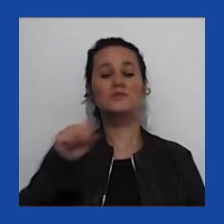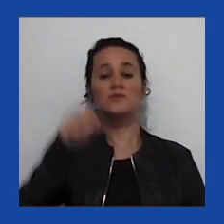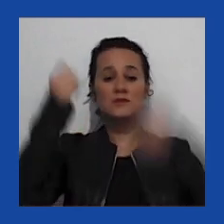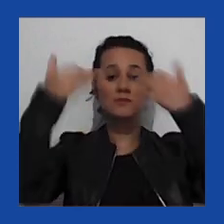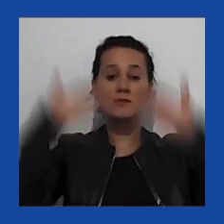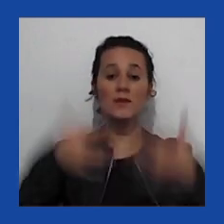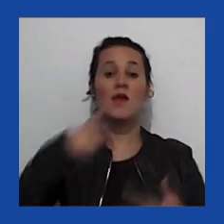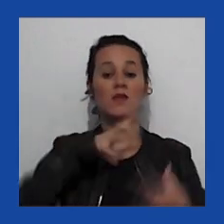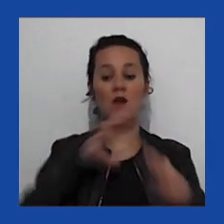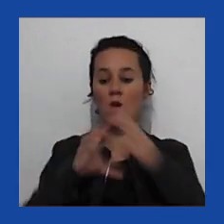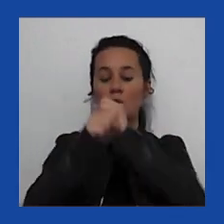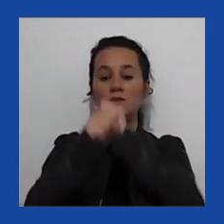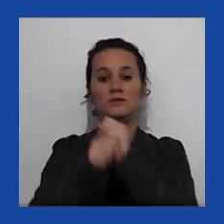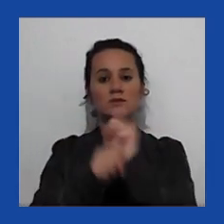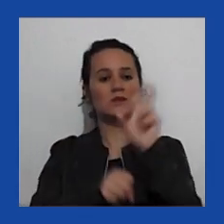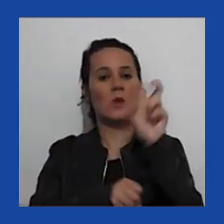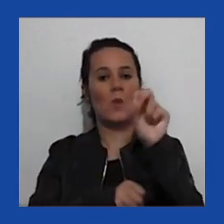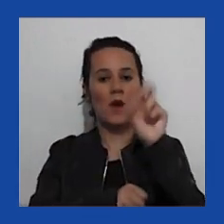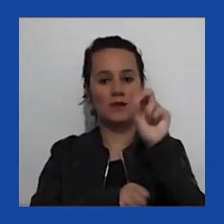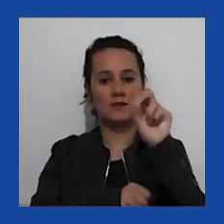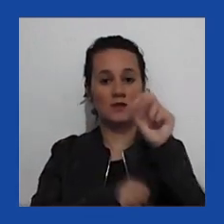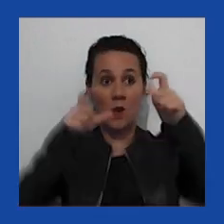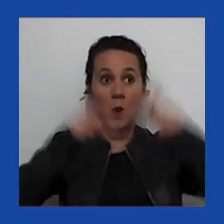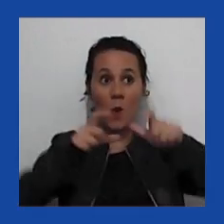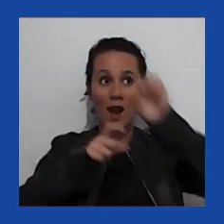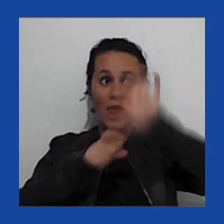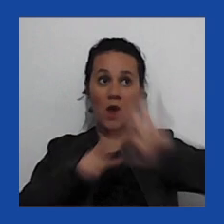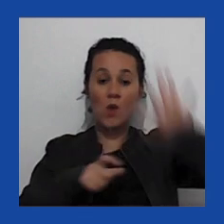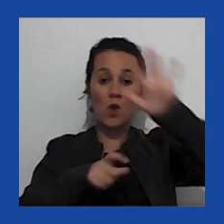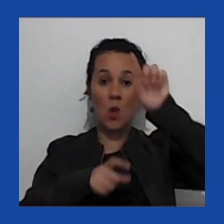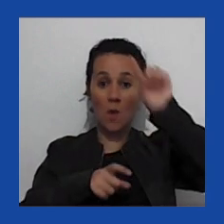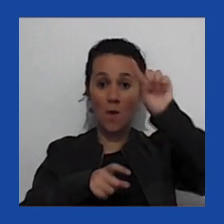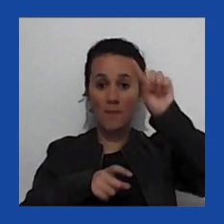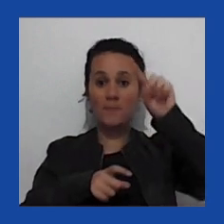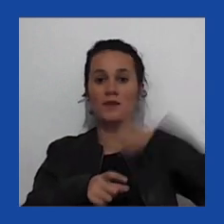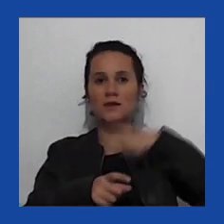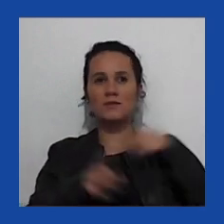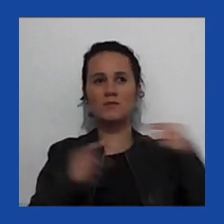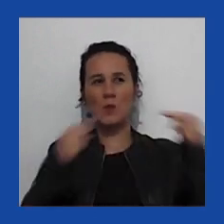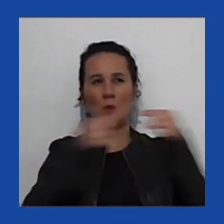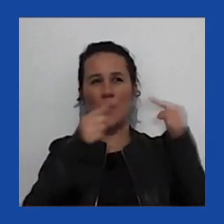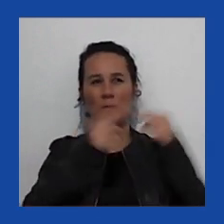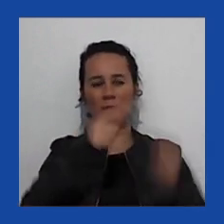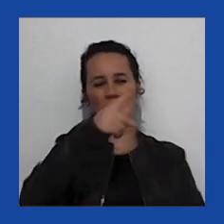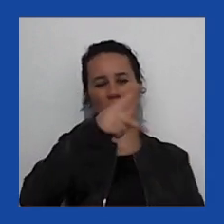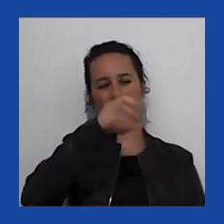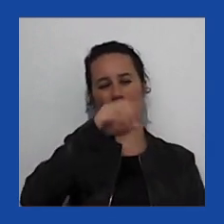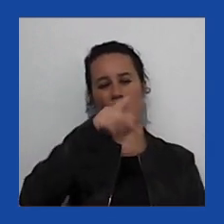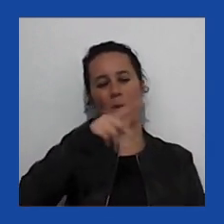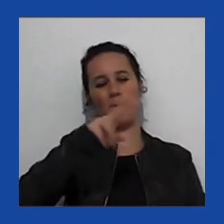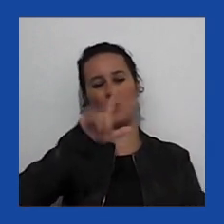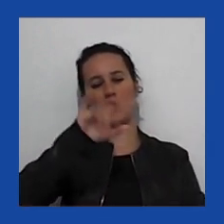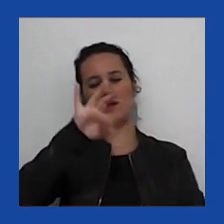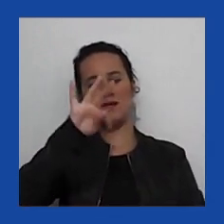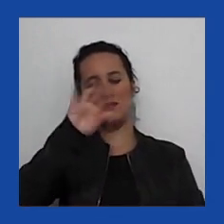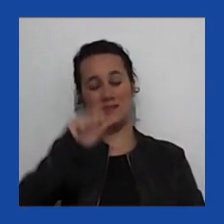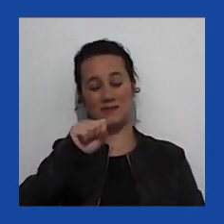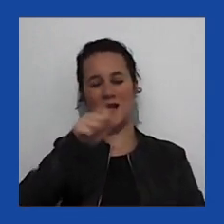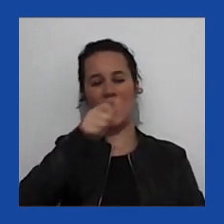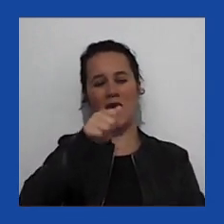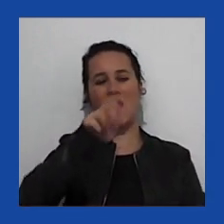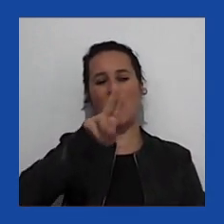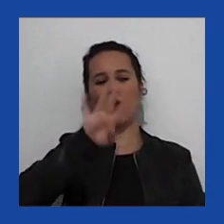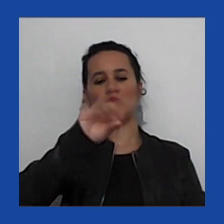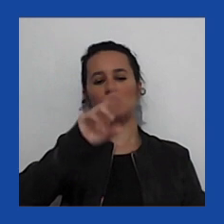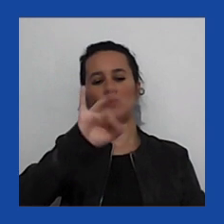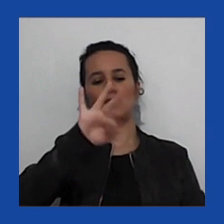50 partidos na Europa hoje em dia, que eles classificam como populistas autoritários. E eu não